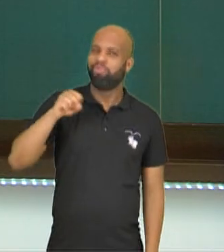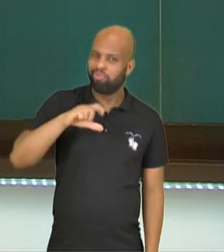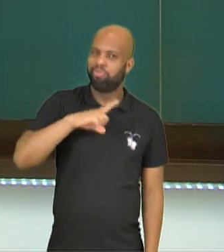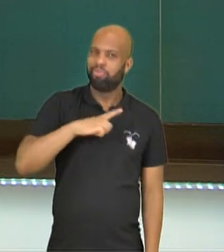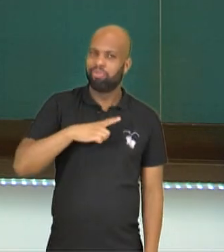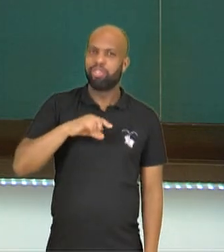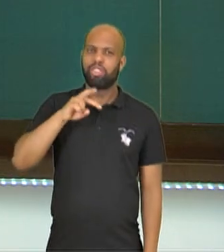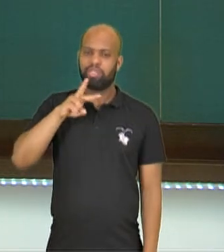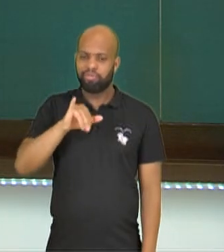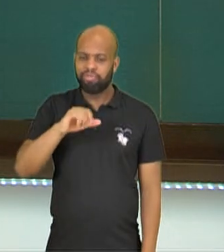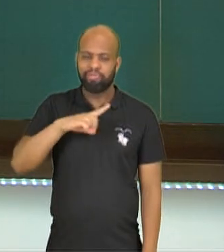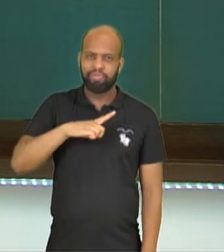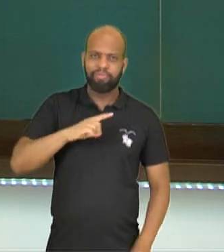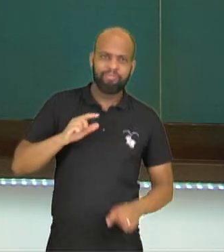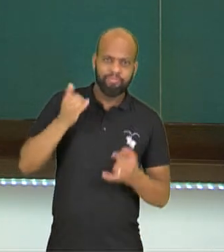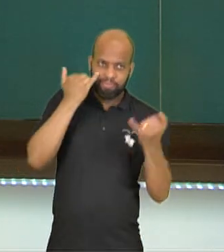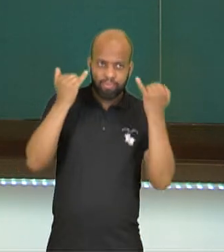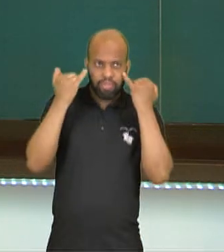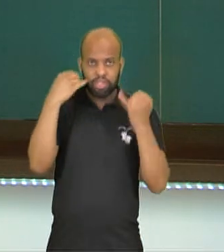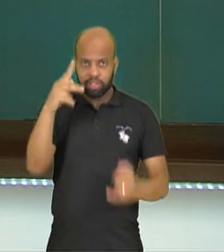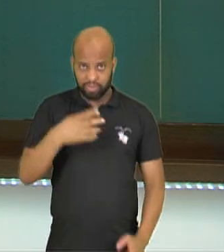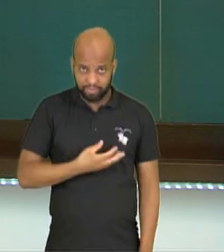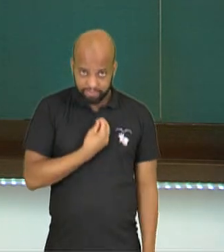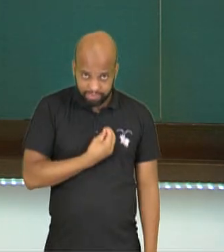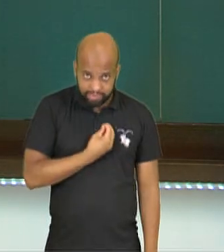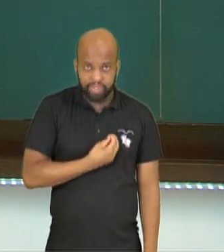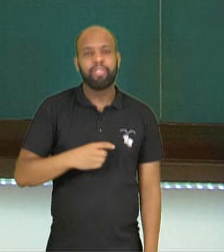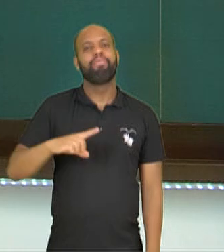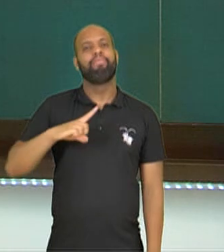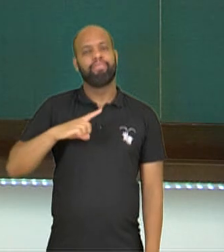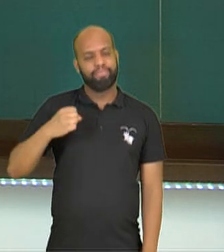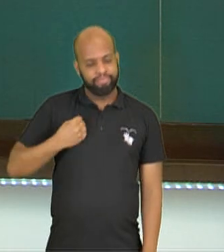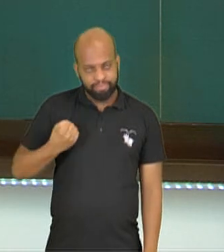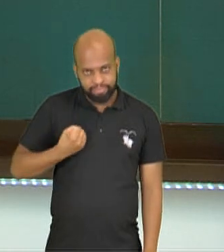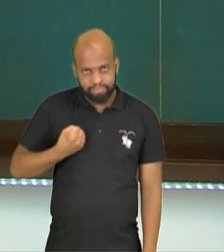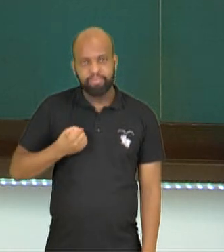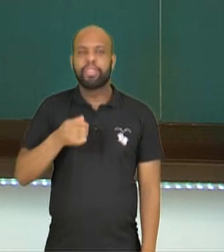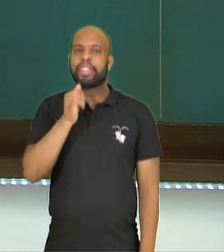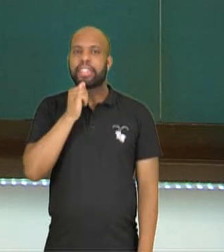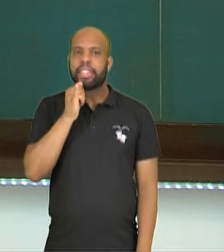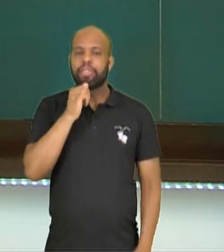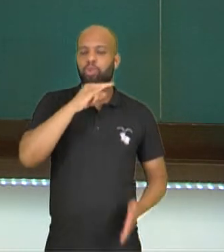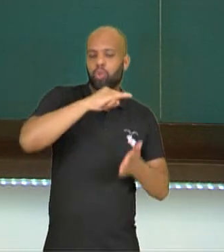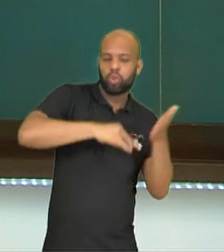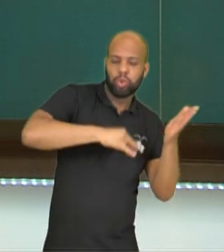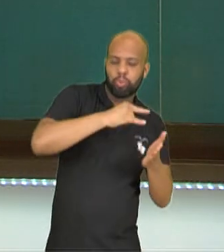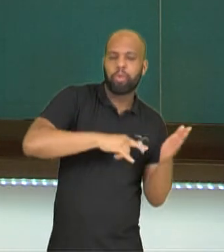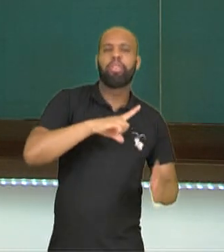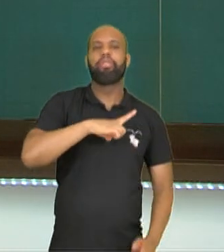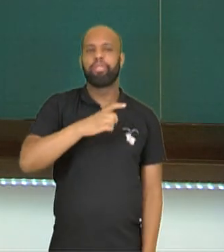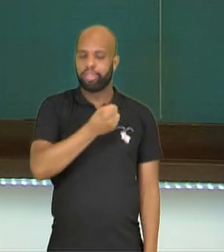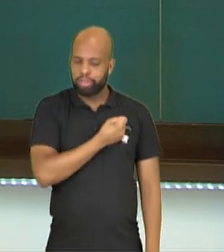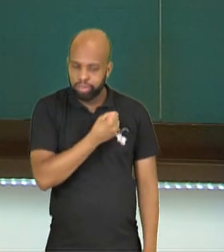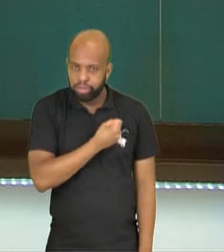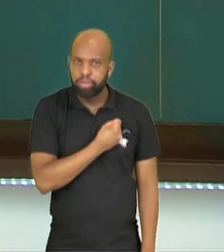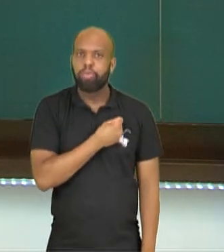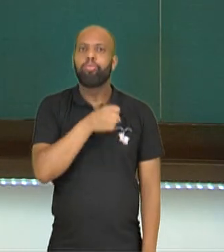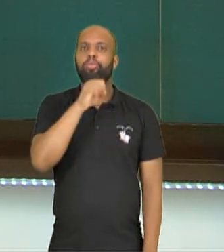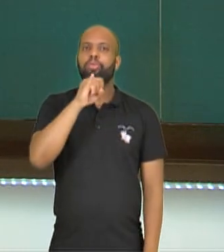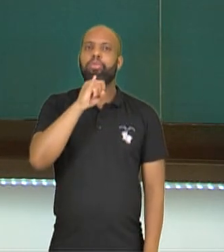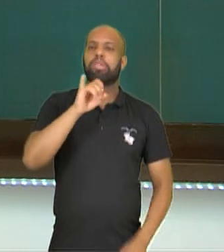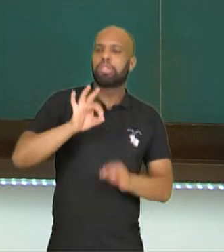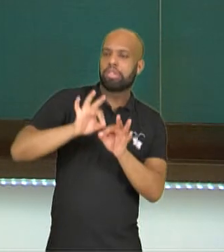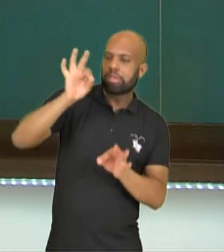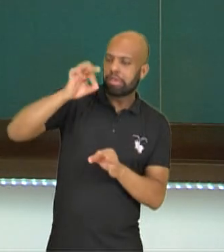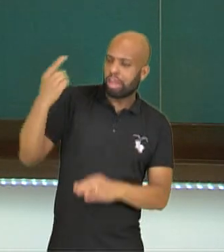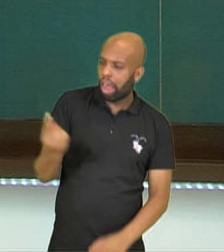vida tem número. Sobre os seus documentos tem número. Sobre o seu tamanho, estatura, massa, corporal, número.